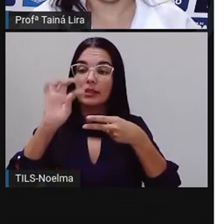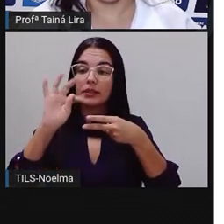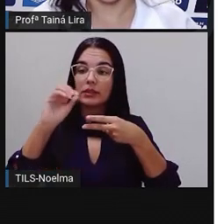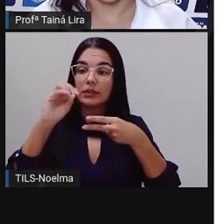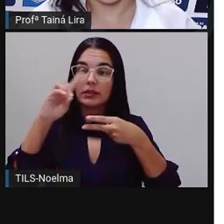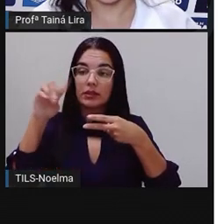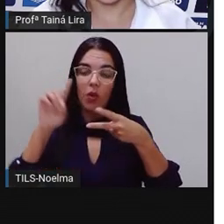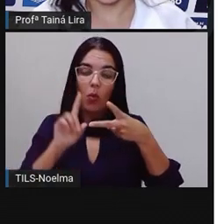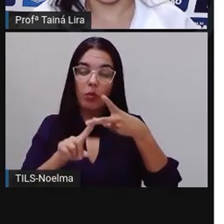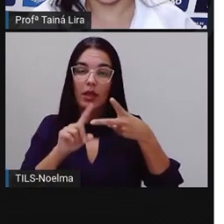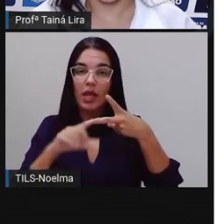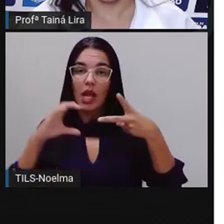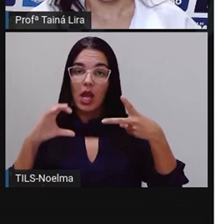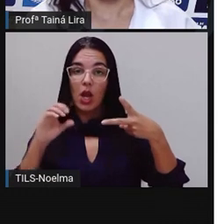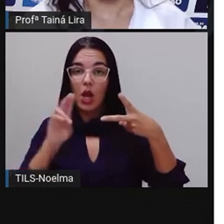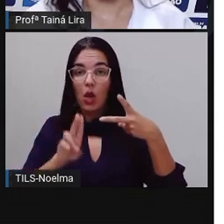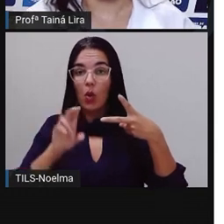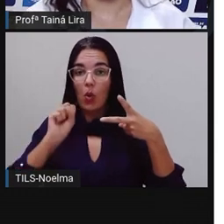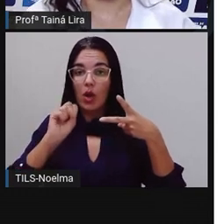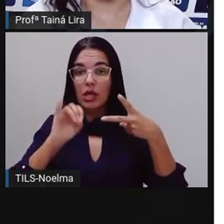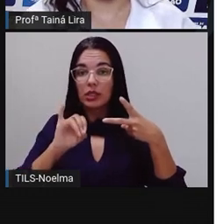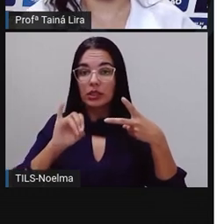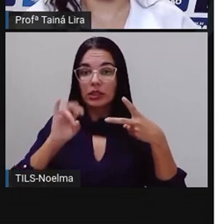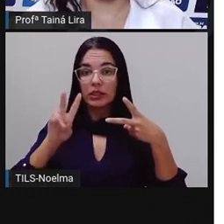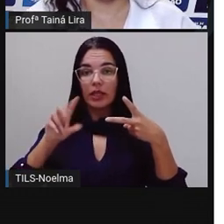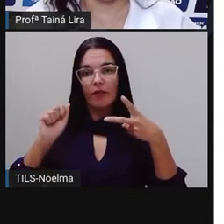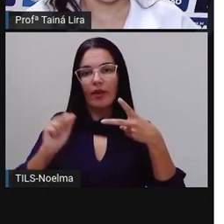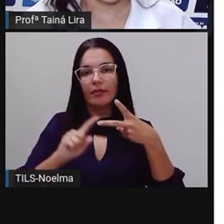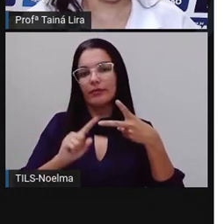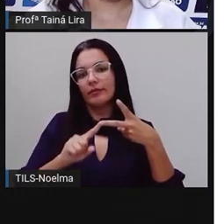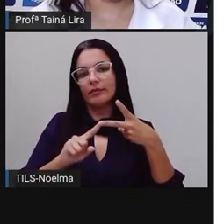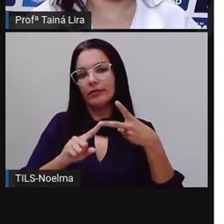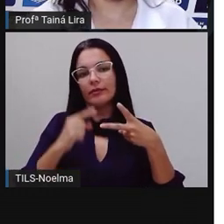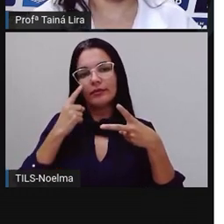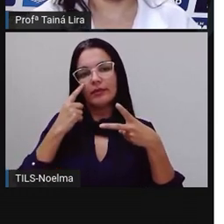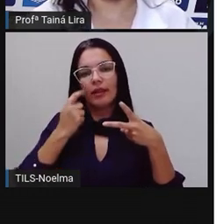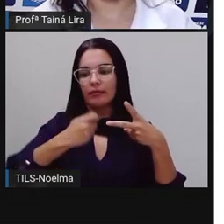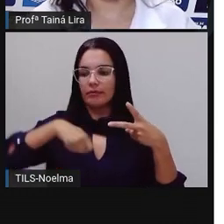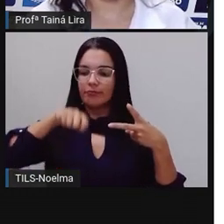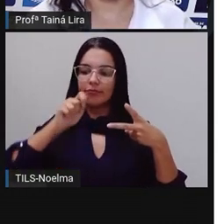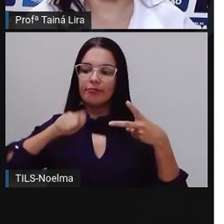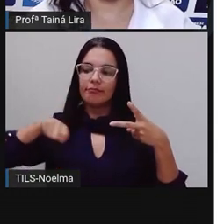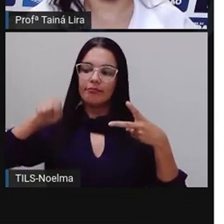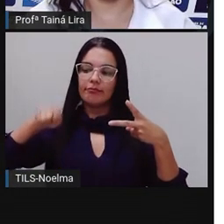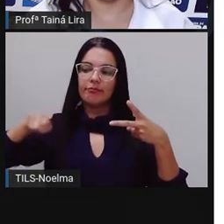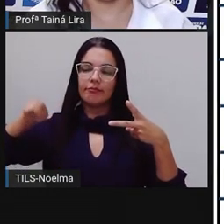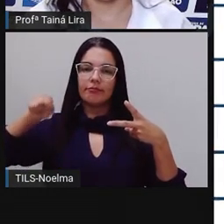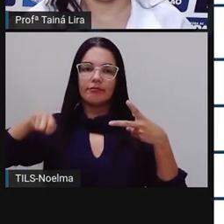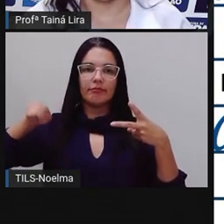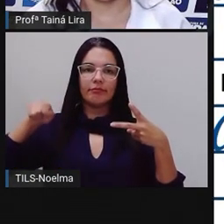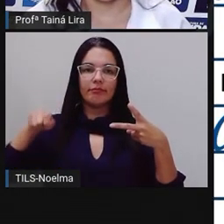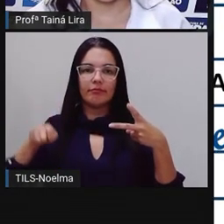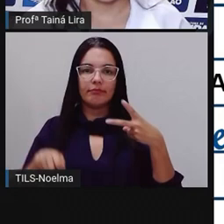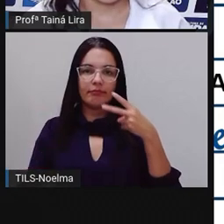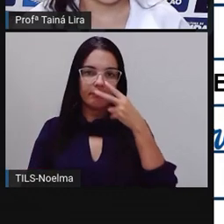cursiva, ó, a lebre, muito segura de si, aceitou prontamente.